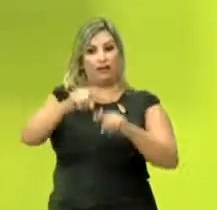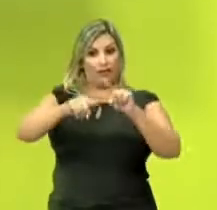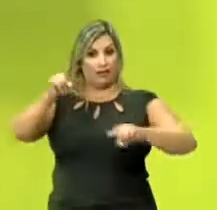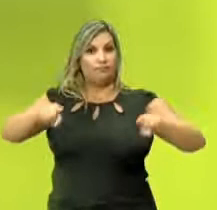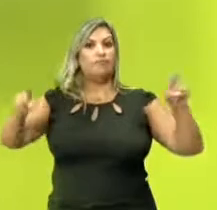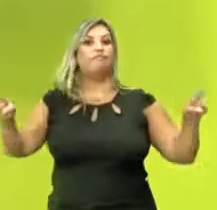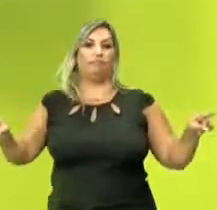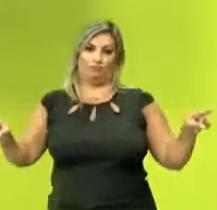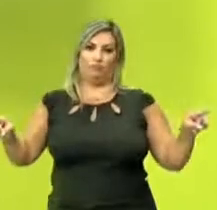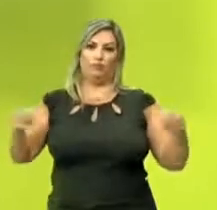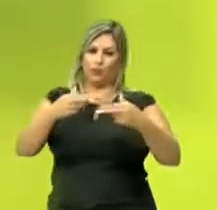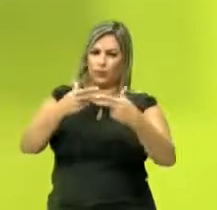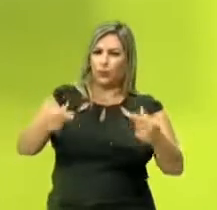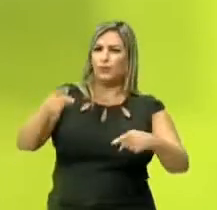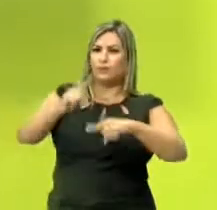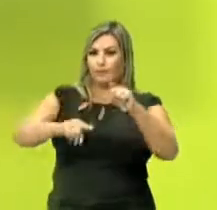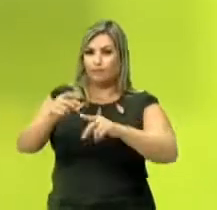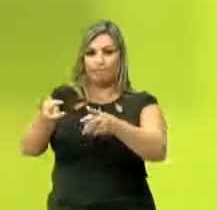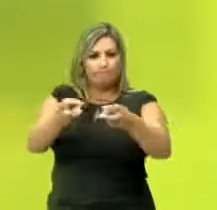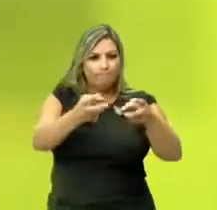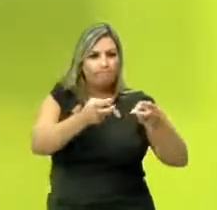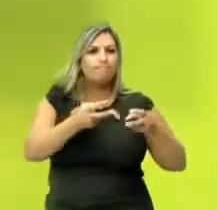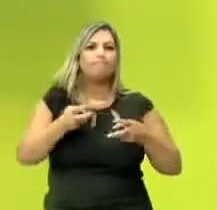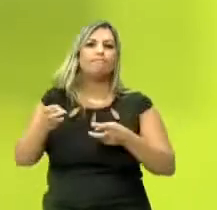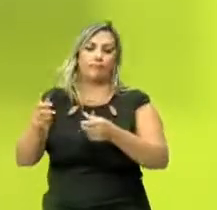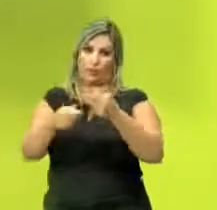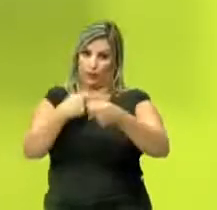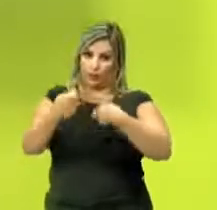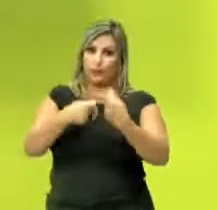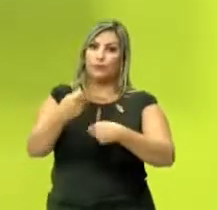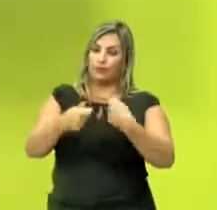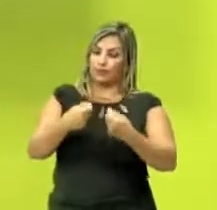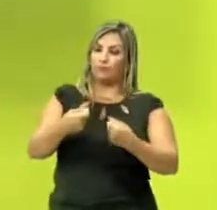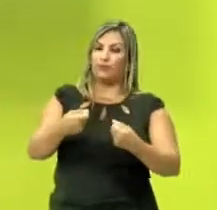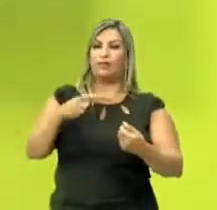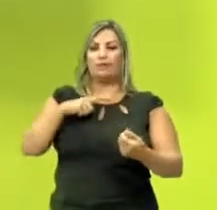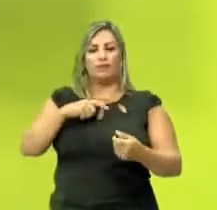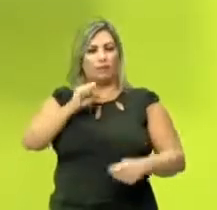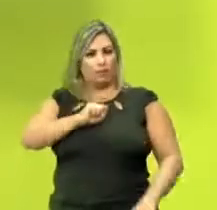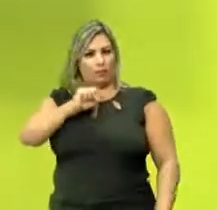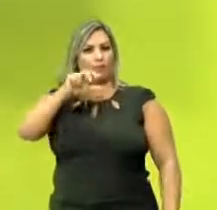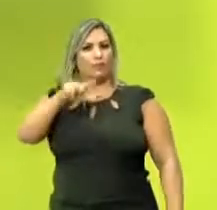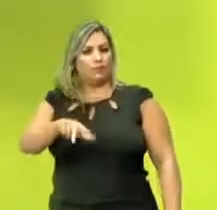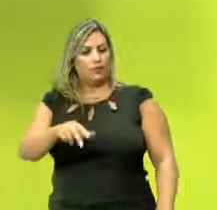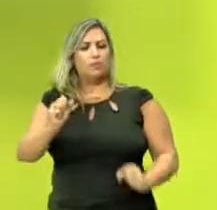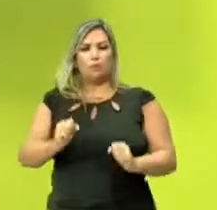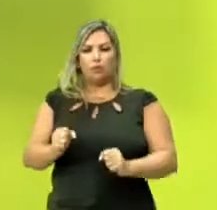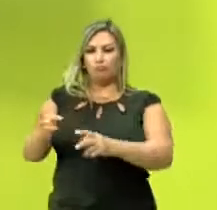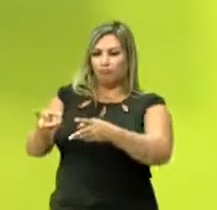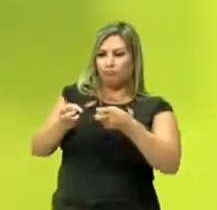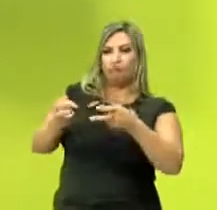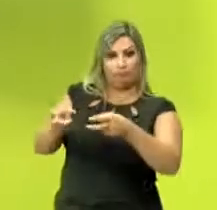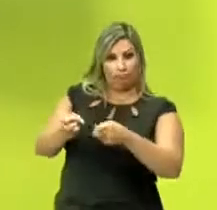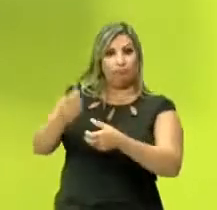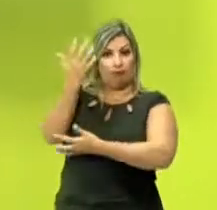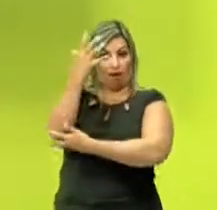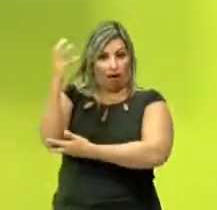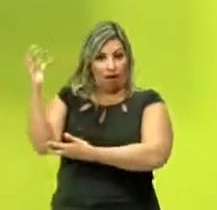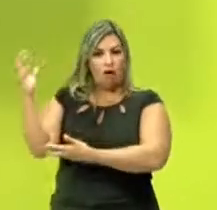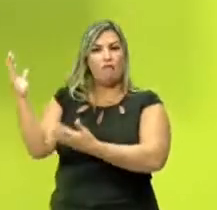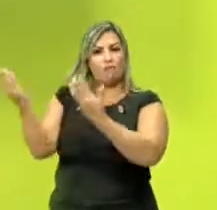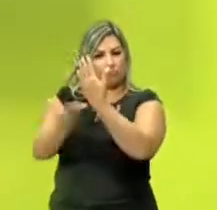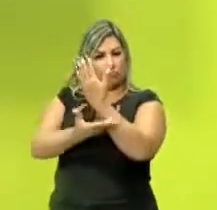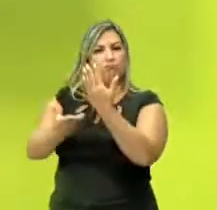variedade de coisas que eles poderiam explorar de forma econômica. Então, os portugueses, eles poderiam retirar a vegetação daqui,